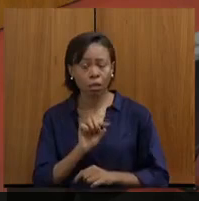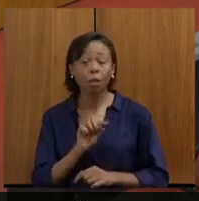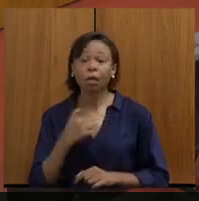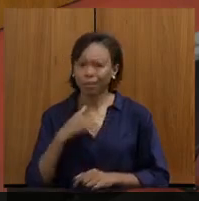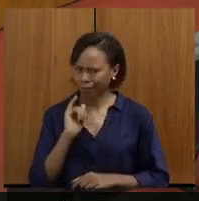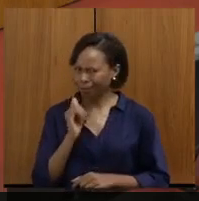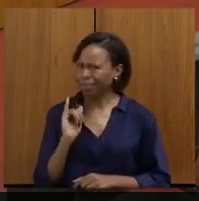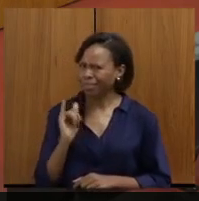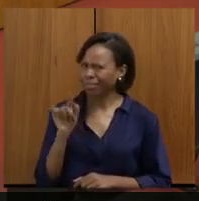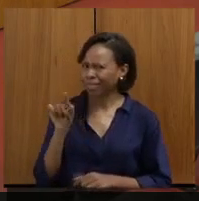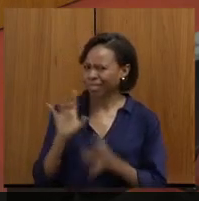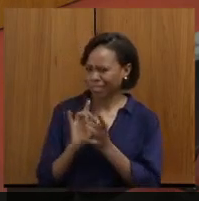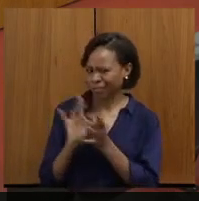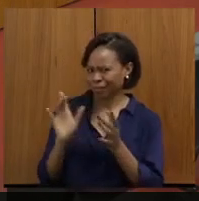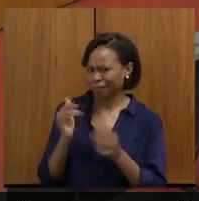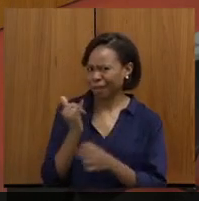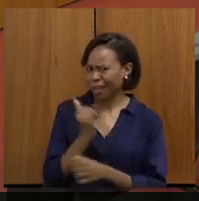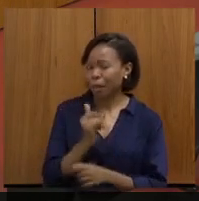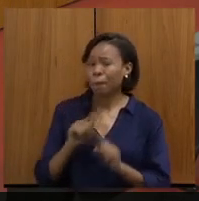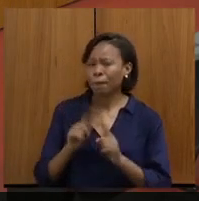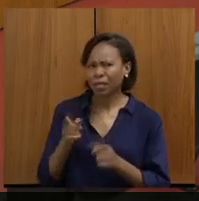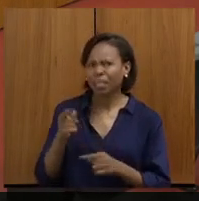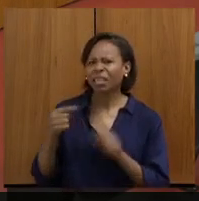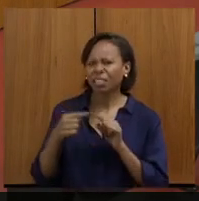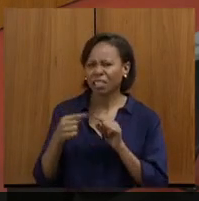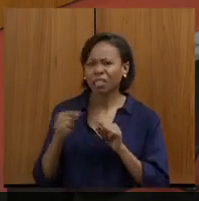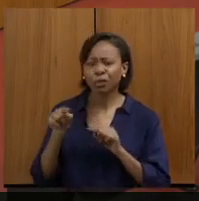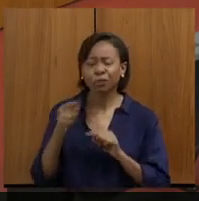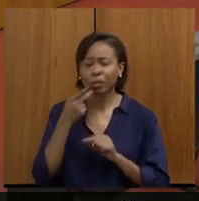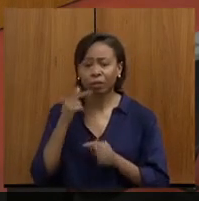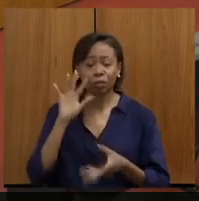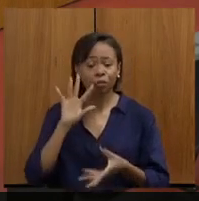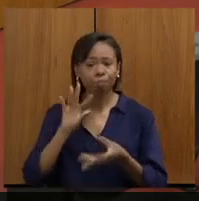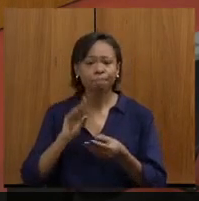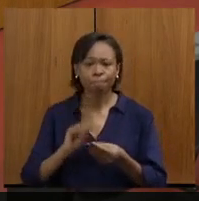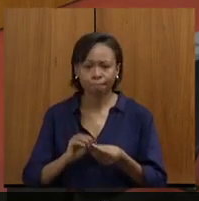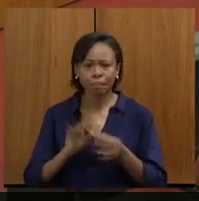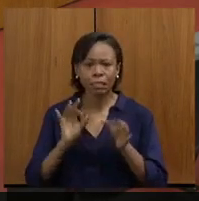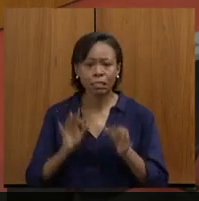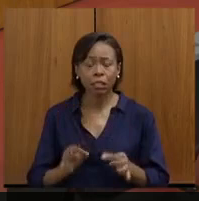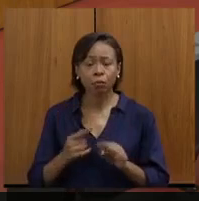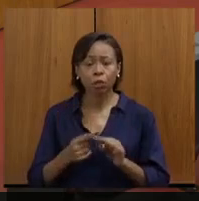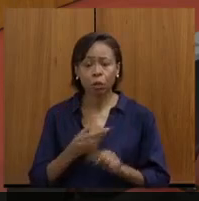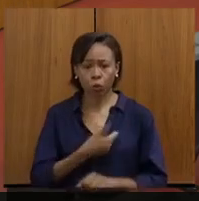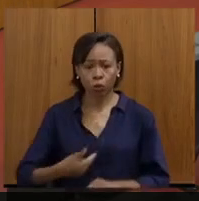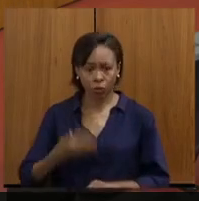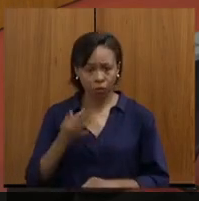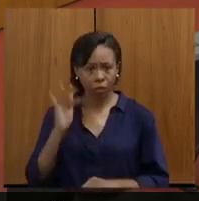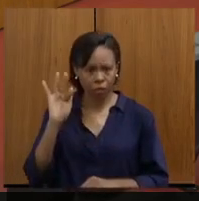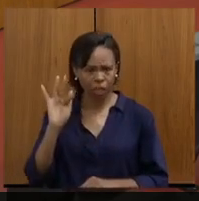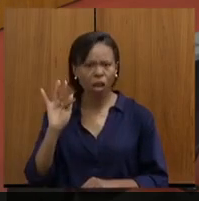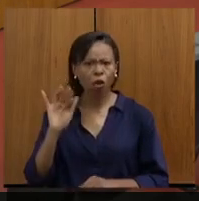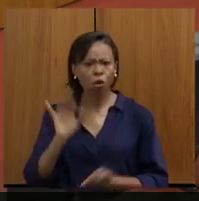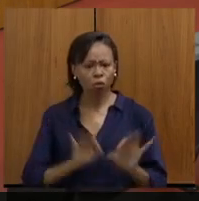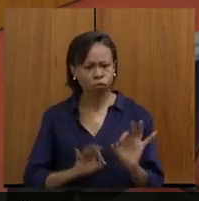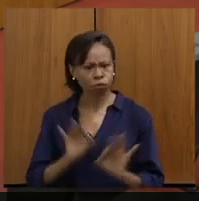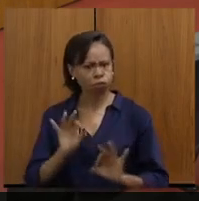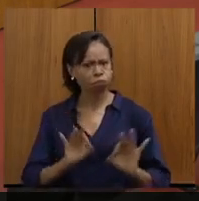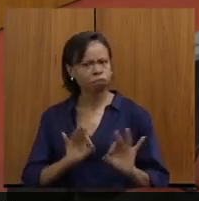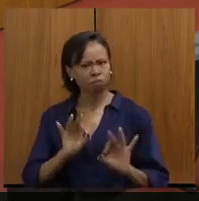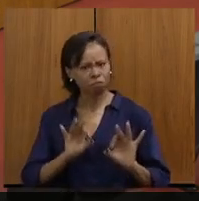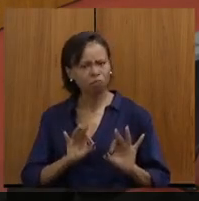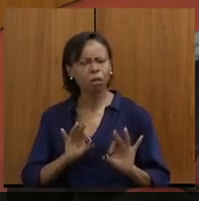deixar você falar, mas na verdade foi isso, acho que o senhor resumiu muito bem, o governo federal fez um programa agressivo de